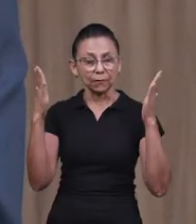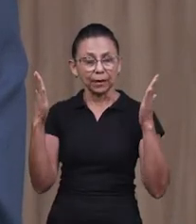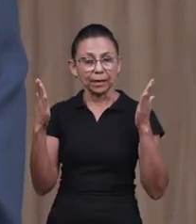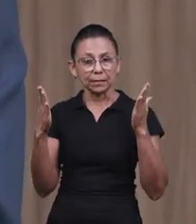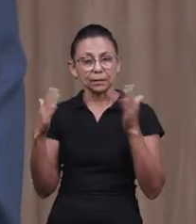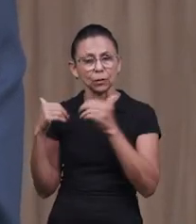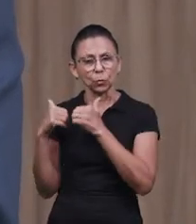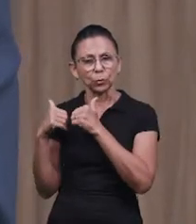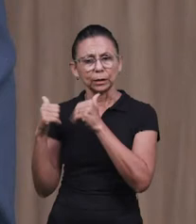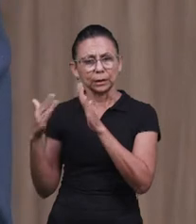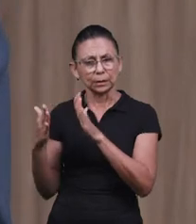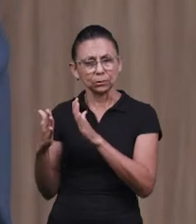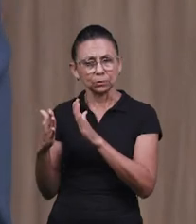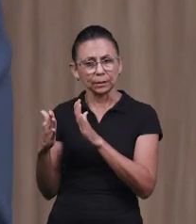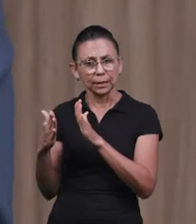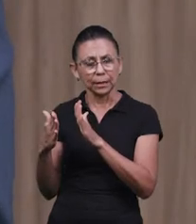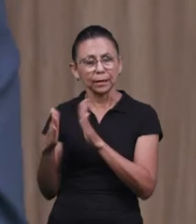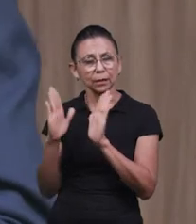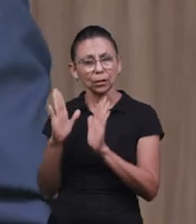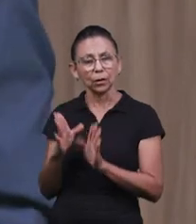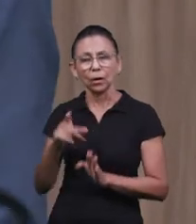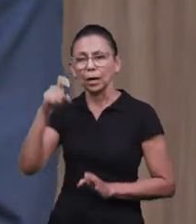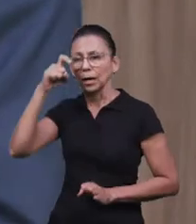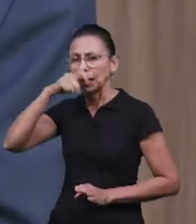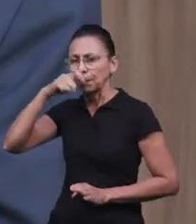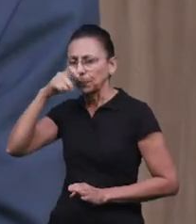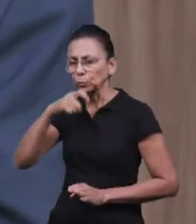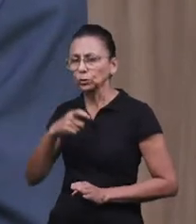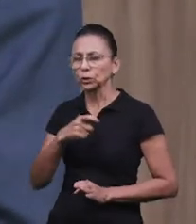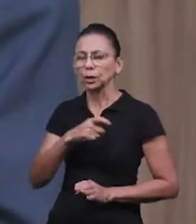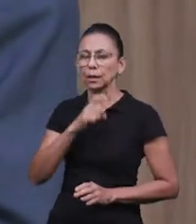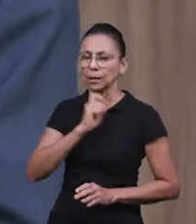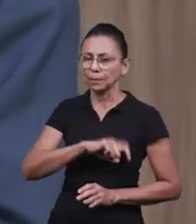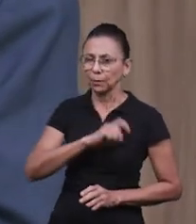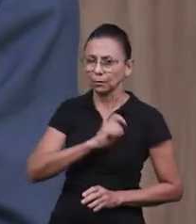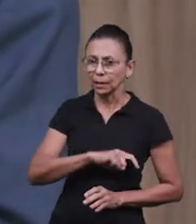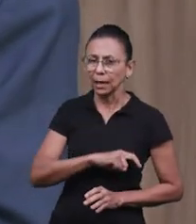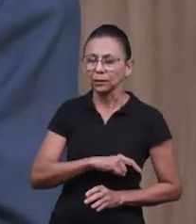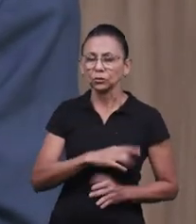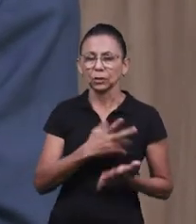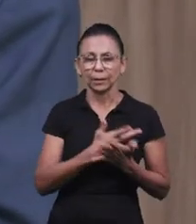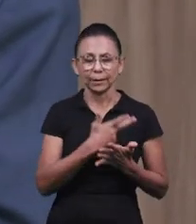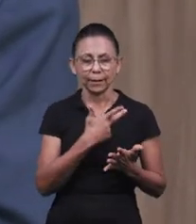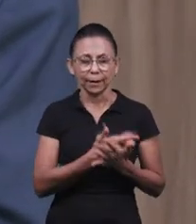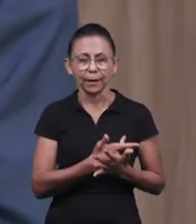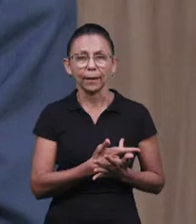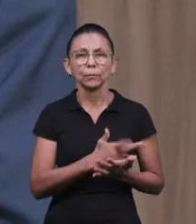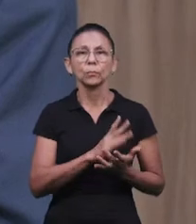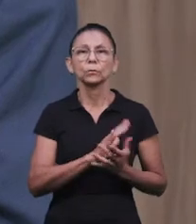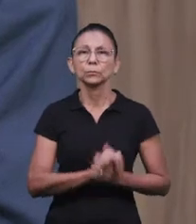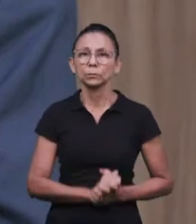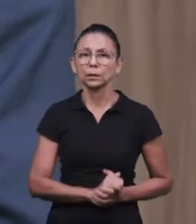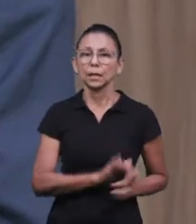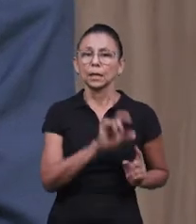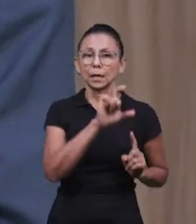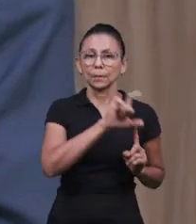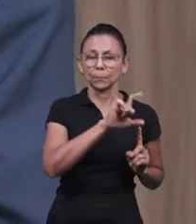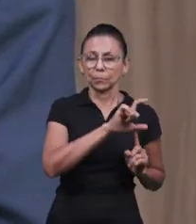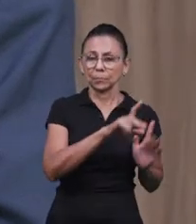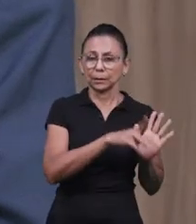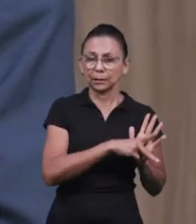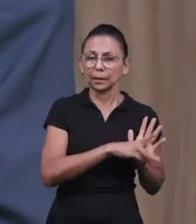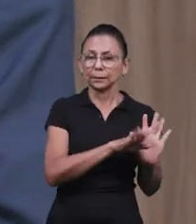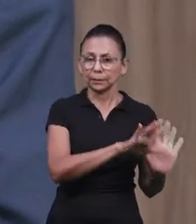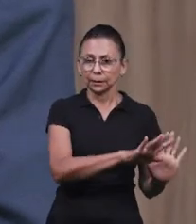essa festa surgiu disso, o objetivo dela é isso. Você não pode não aprender isso na escola, mas você tem que aprender com o pai e a mãe, tem que ensinar pro filho. O objetivo